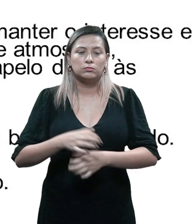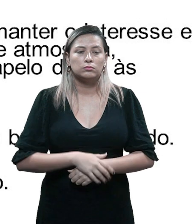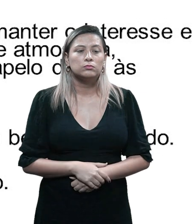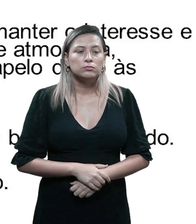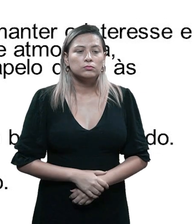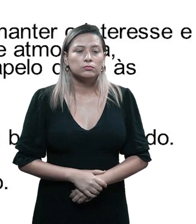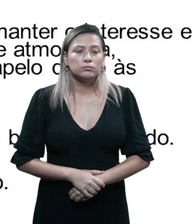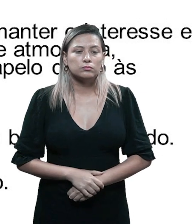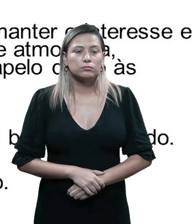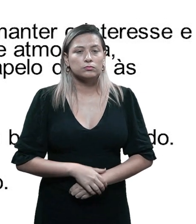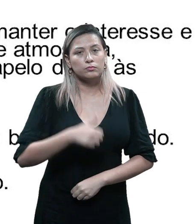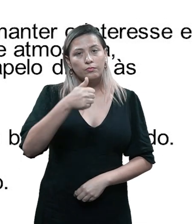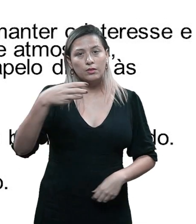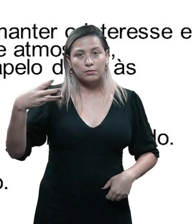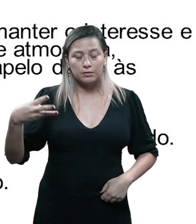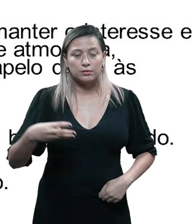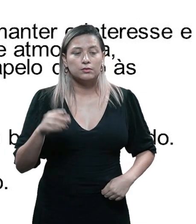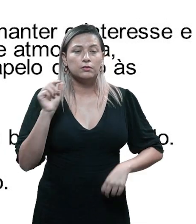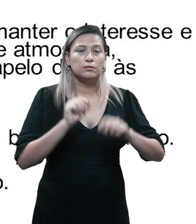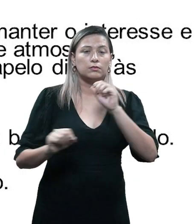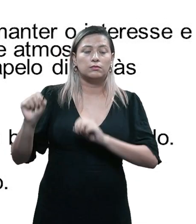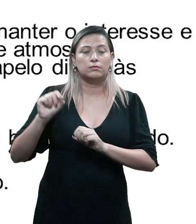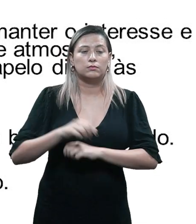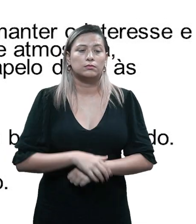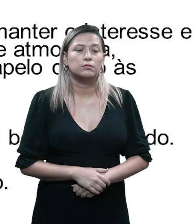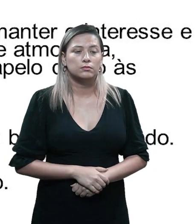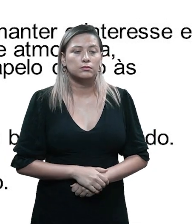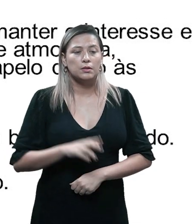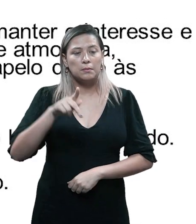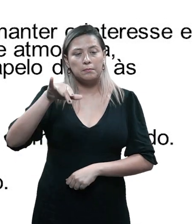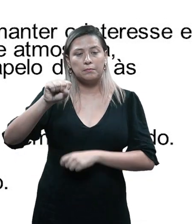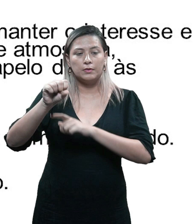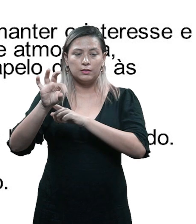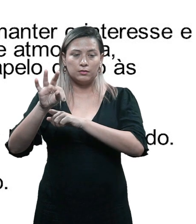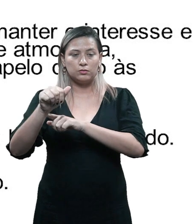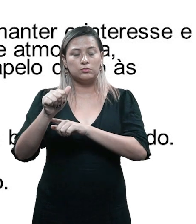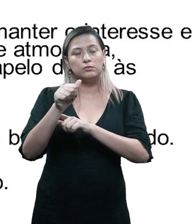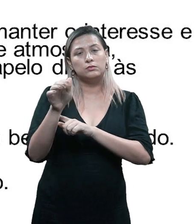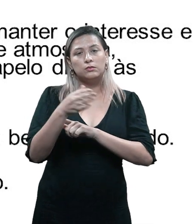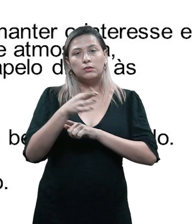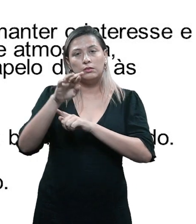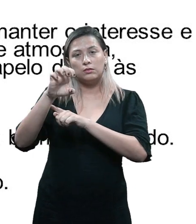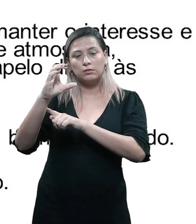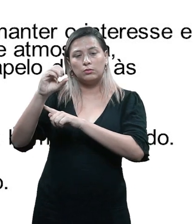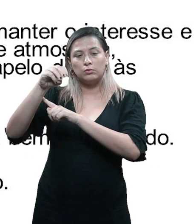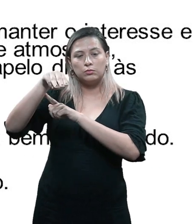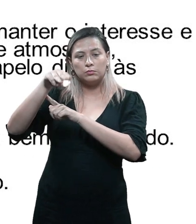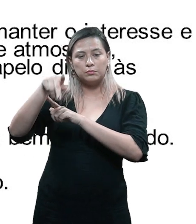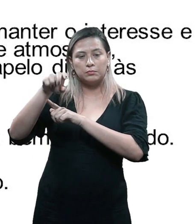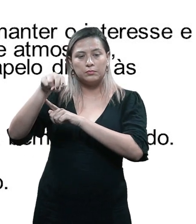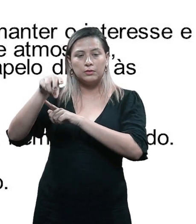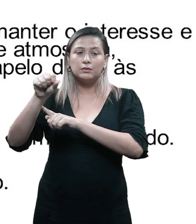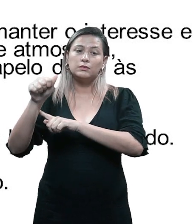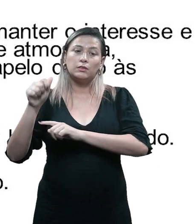A décima terceira ferramenta é a pista e a recompensa. Então, a pista é um artifício